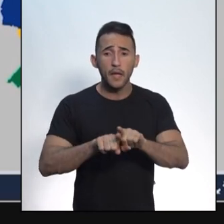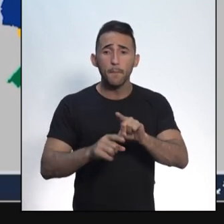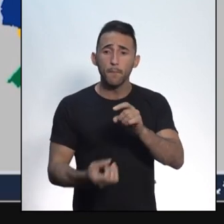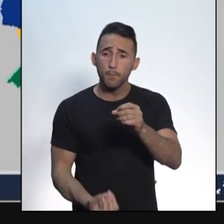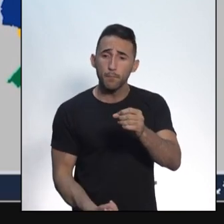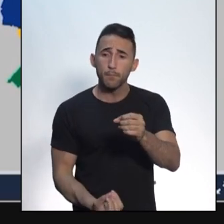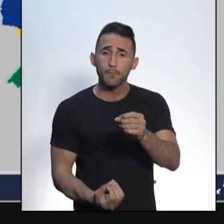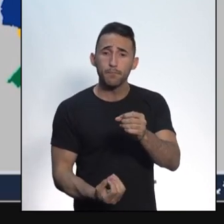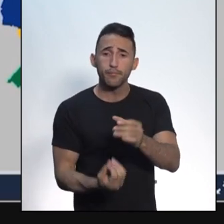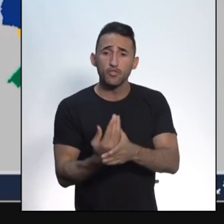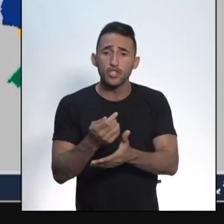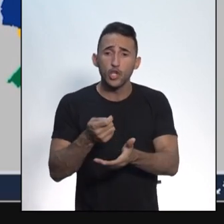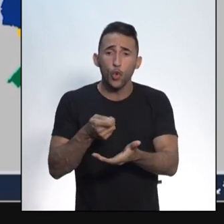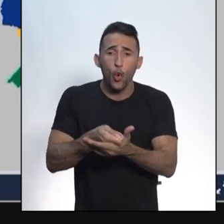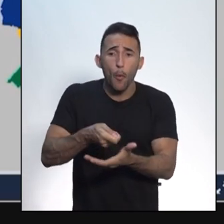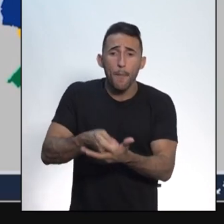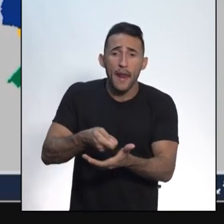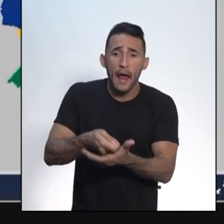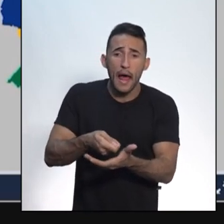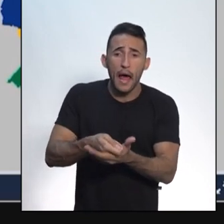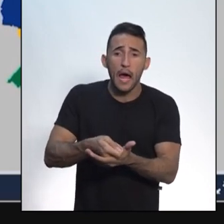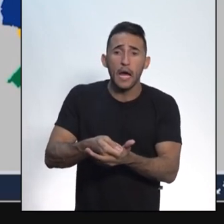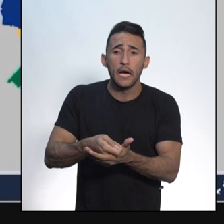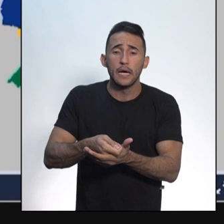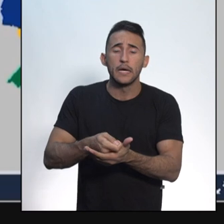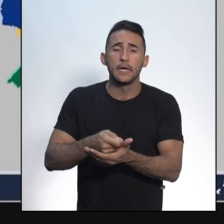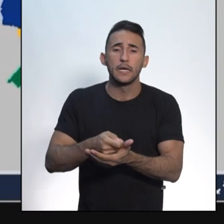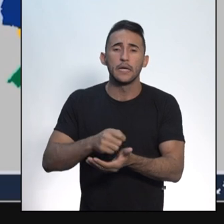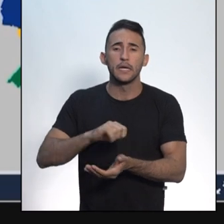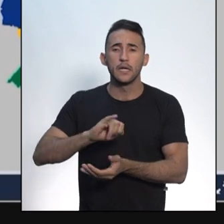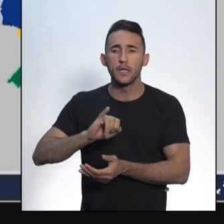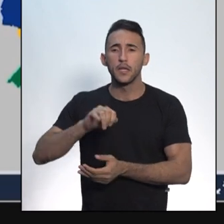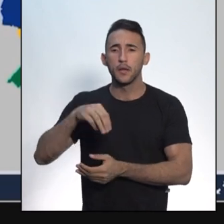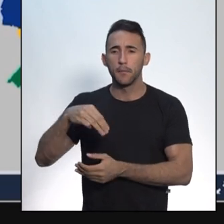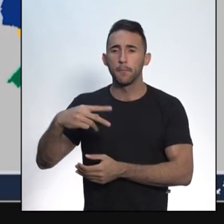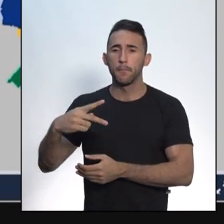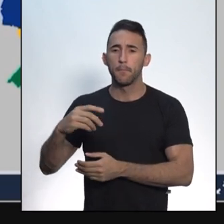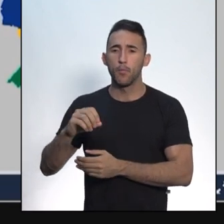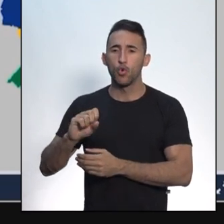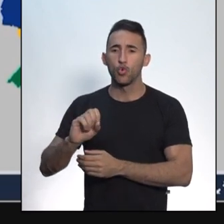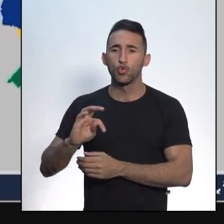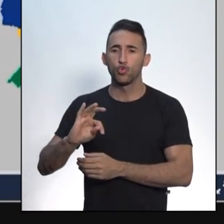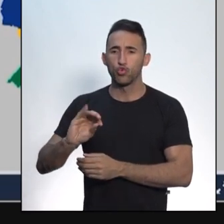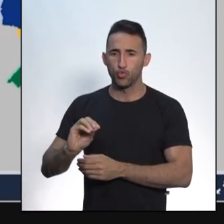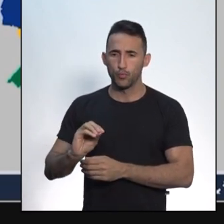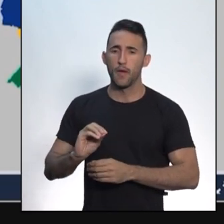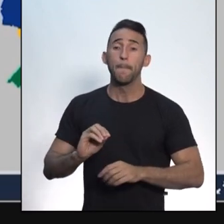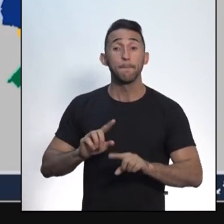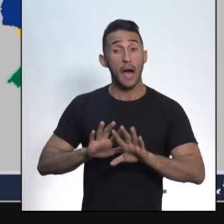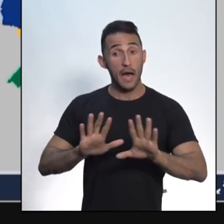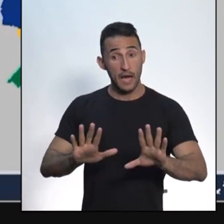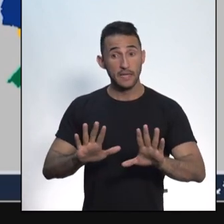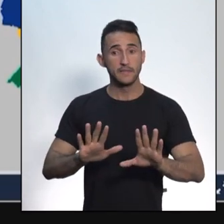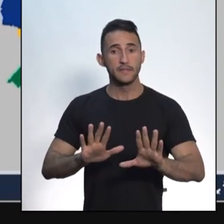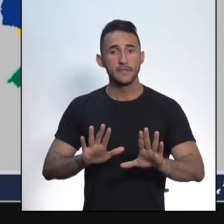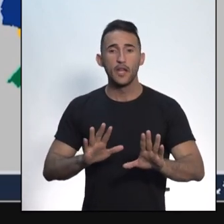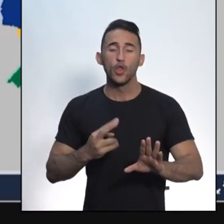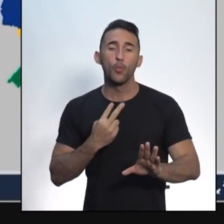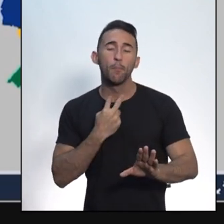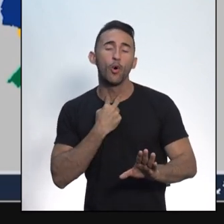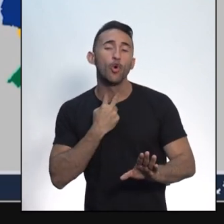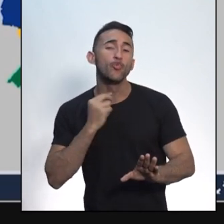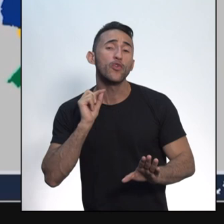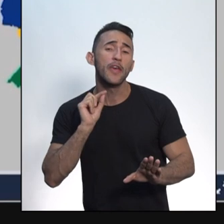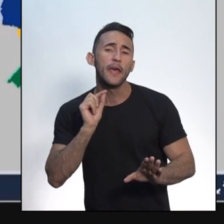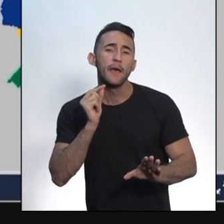leis, para cobrar os seus próprios impostos. Porém, contudo, entretanto, todavia, não obstante, não podem